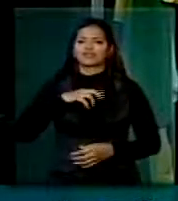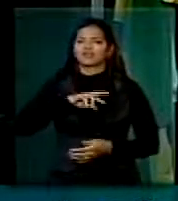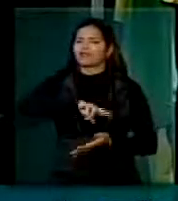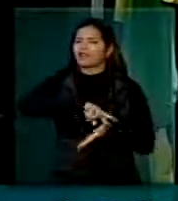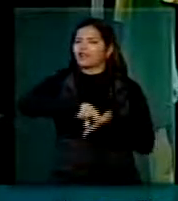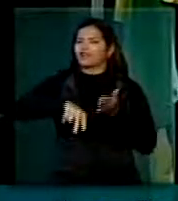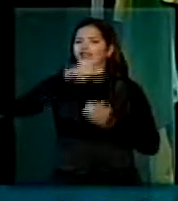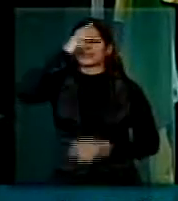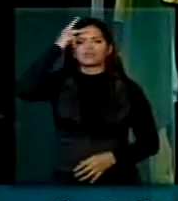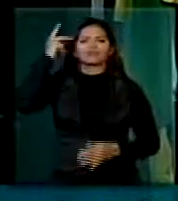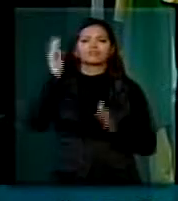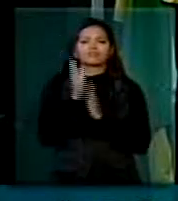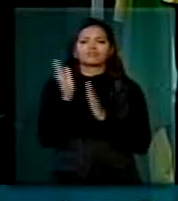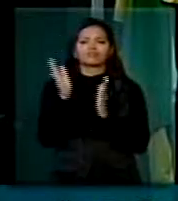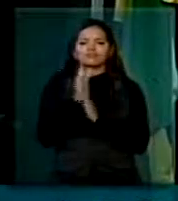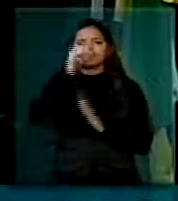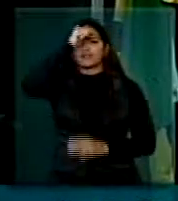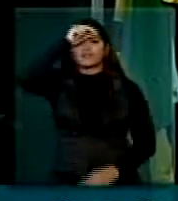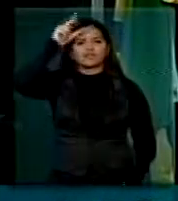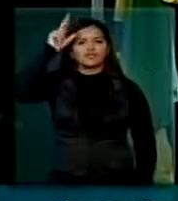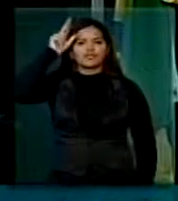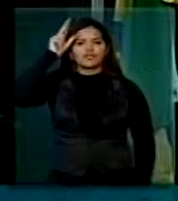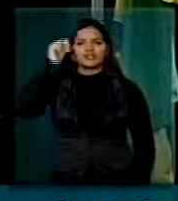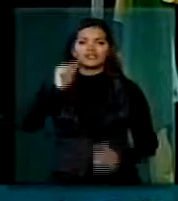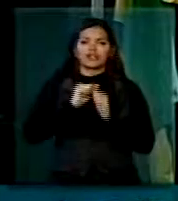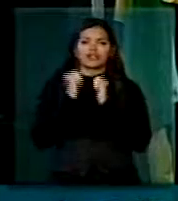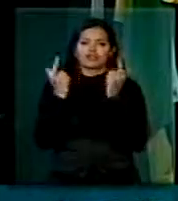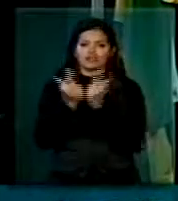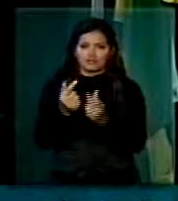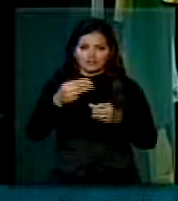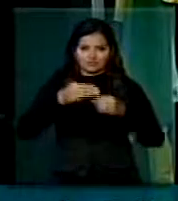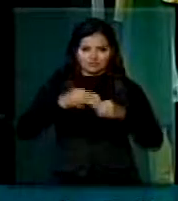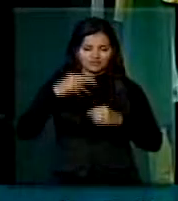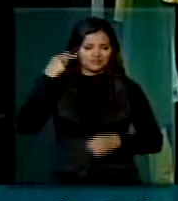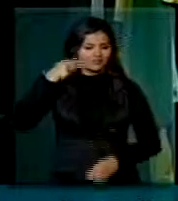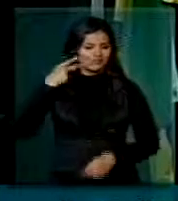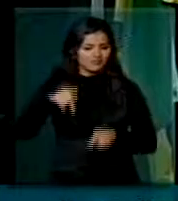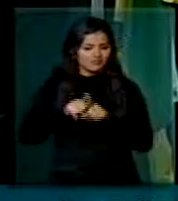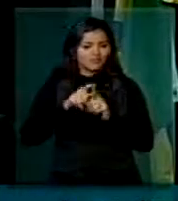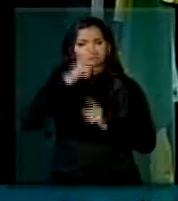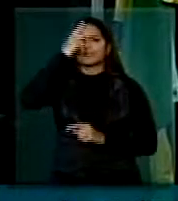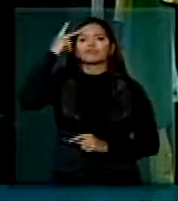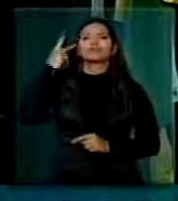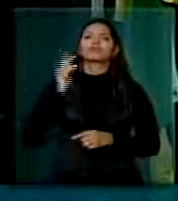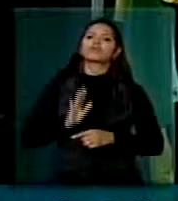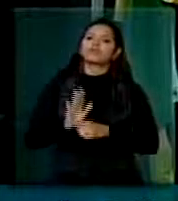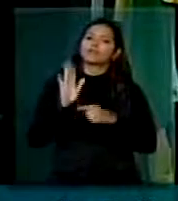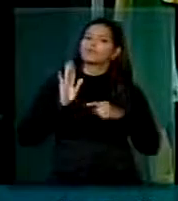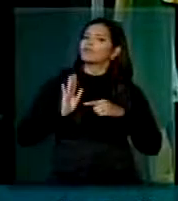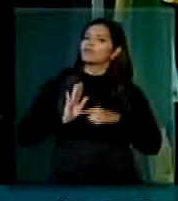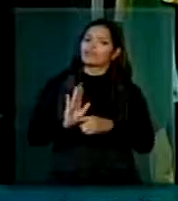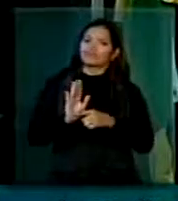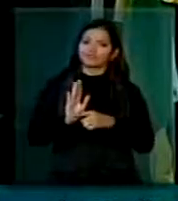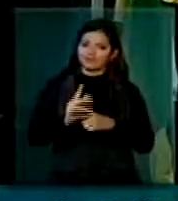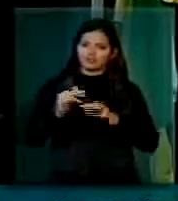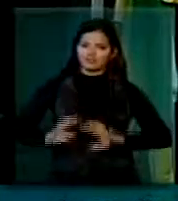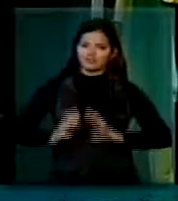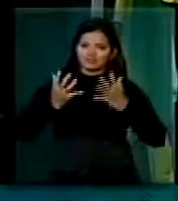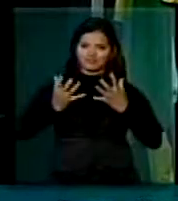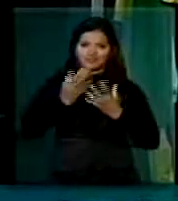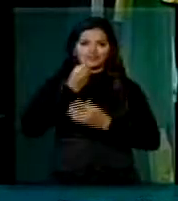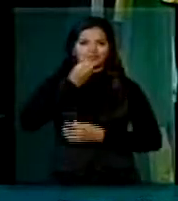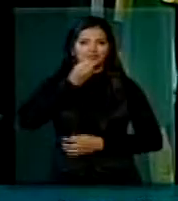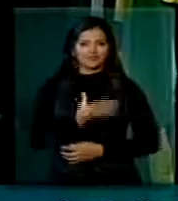pessoas, quero parabenizar o prefeito Evandro Escaí, na Câmara dos Deputados dos Vereadores, e a todos que colaboraram de forma direta e direta para este grande evento